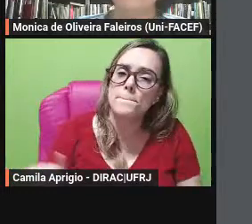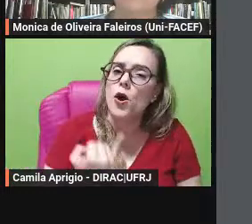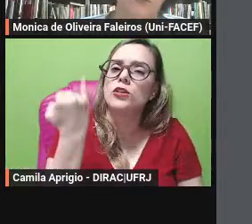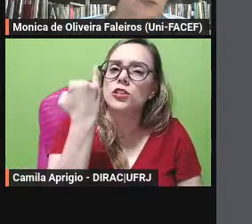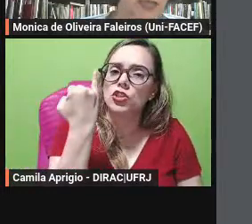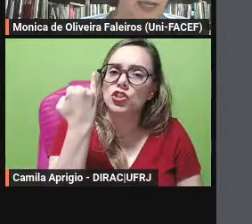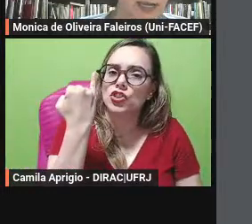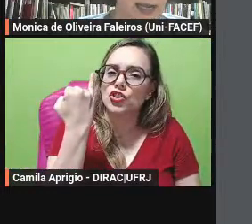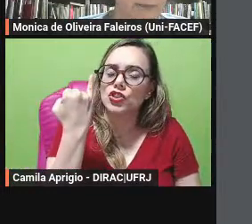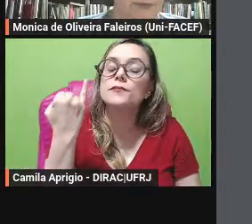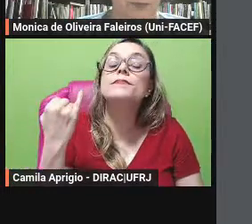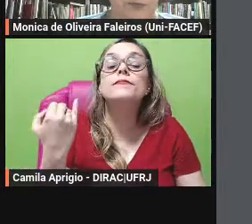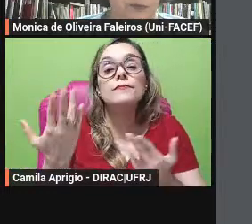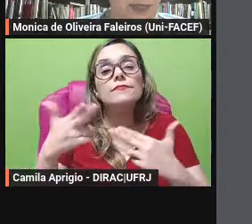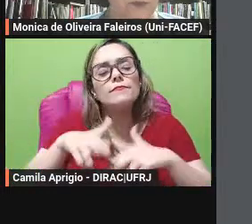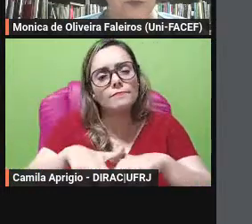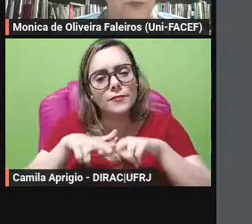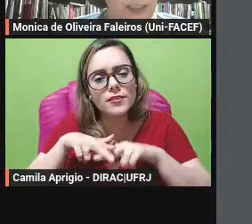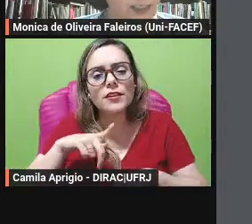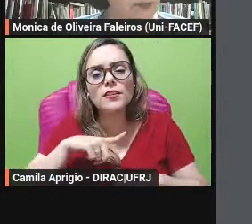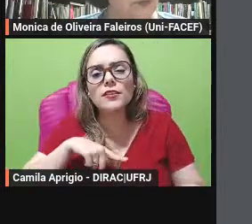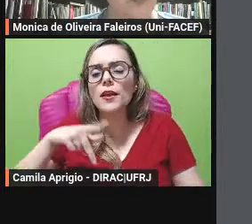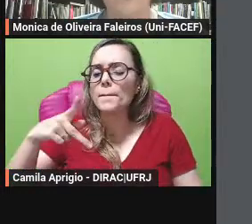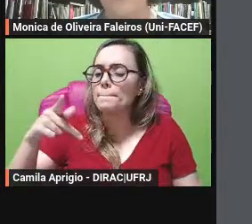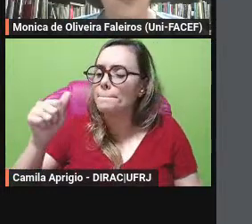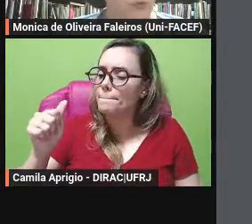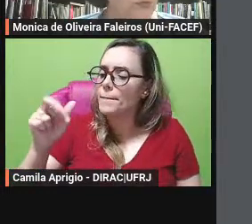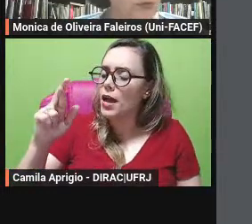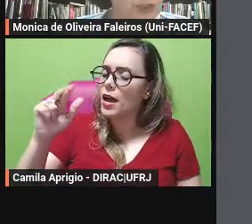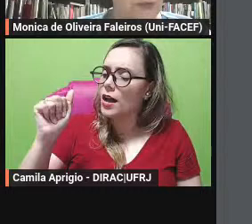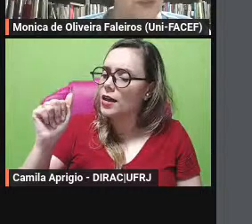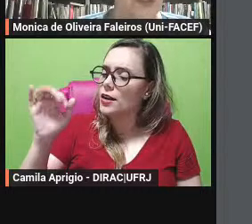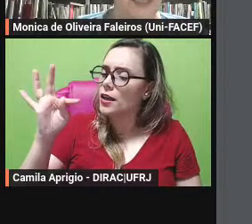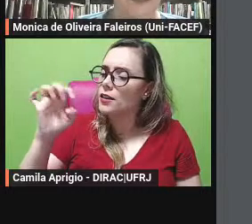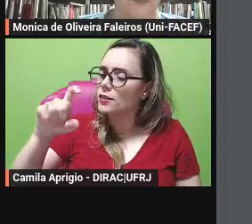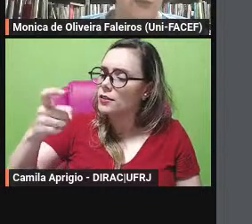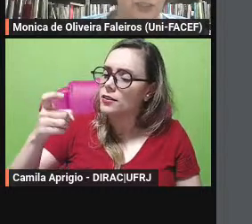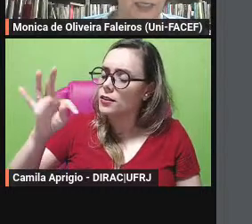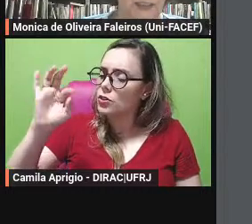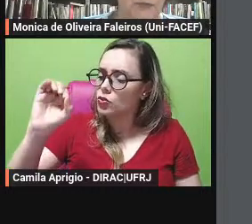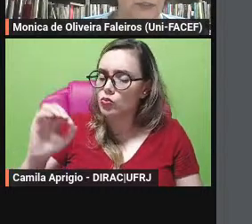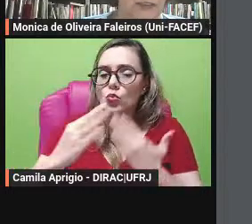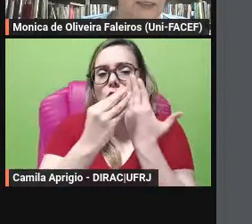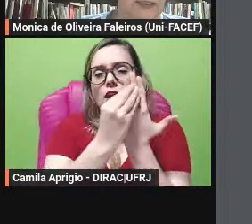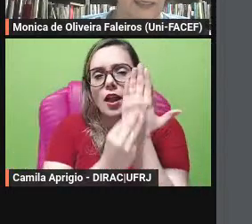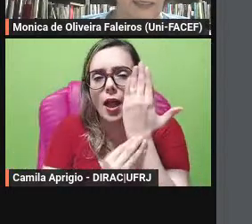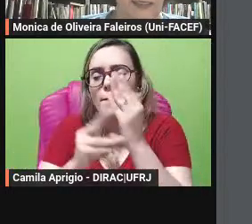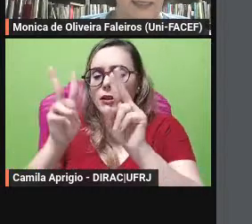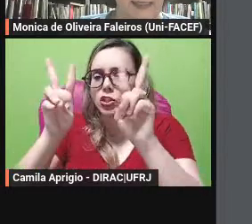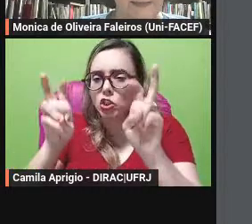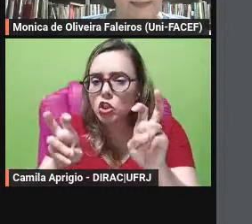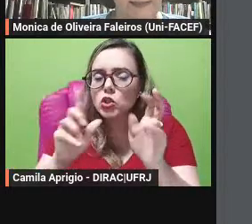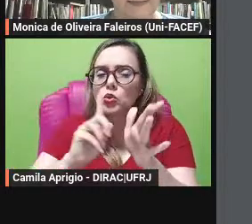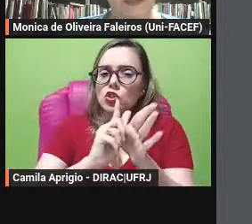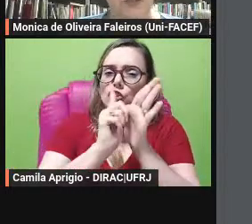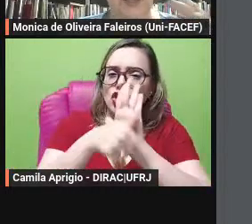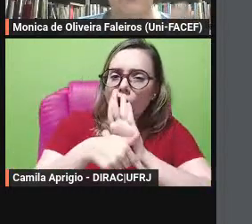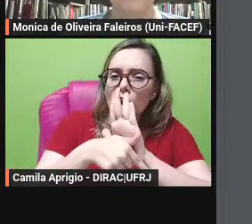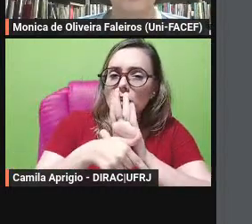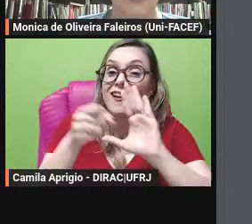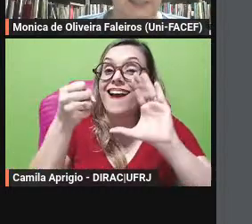paratextos a capa o prefácio as orelhas o nome do autor o título indicação de gênero esse